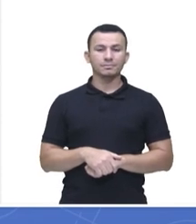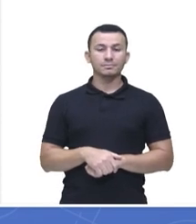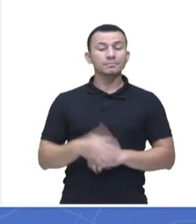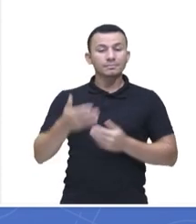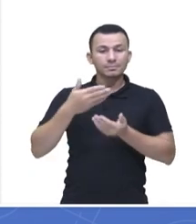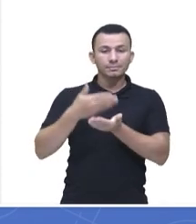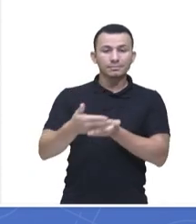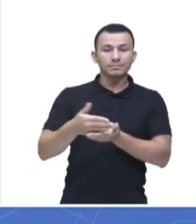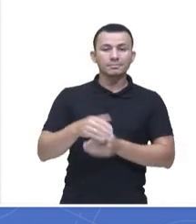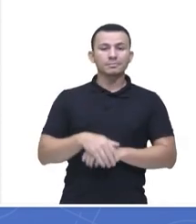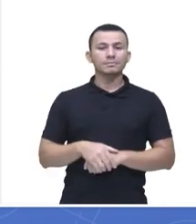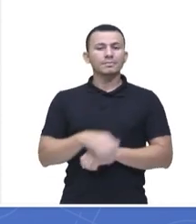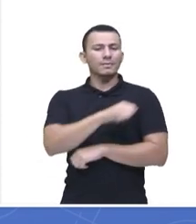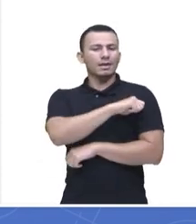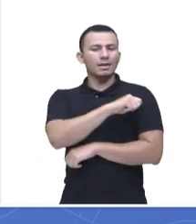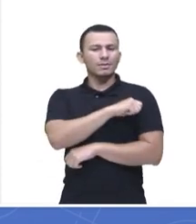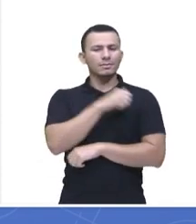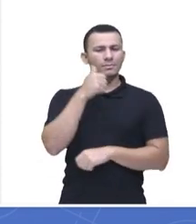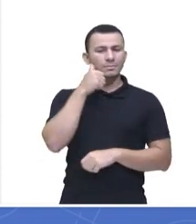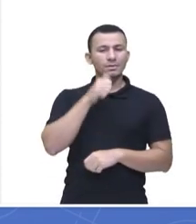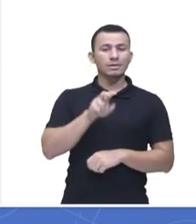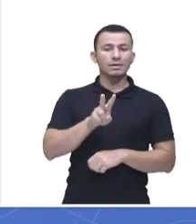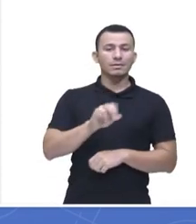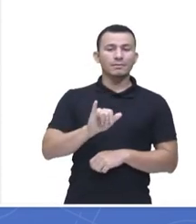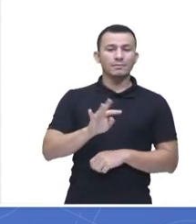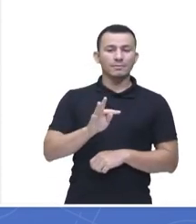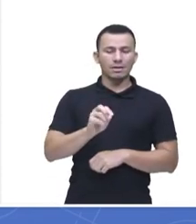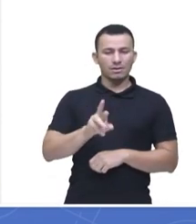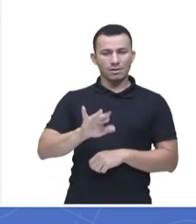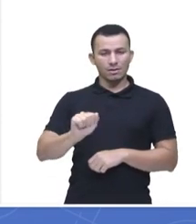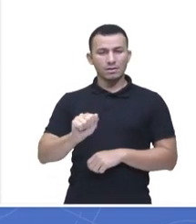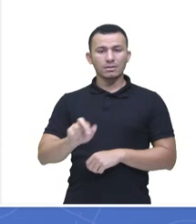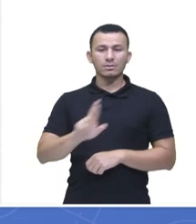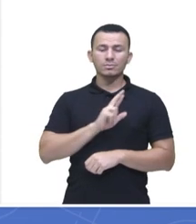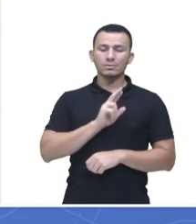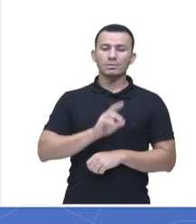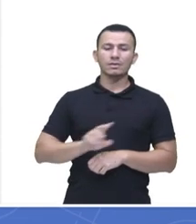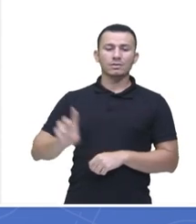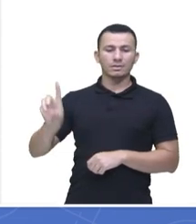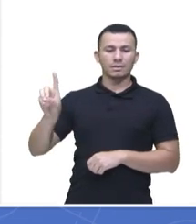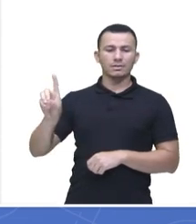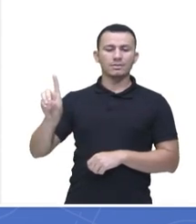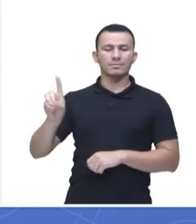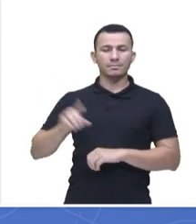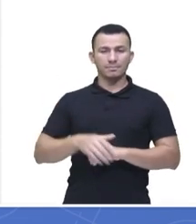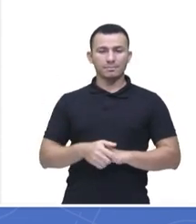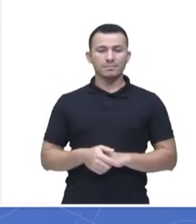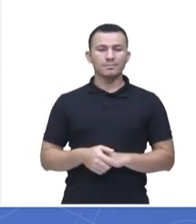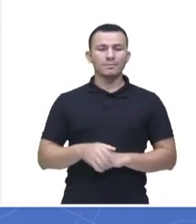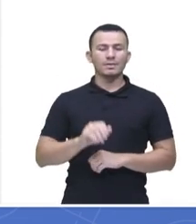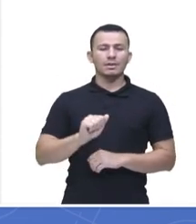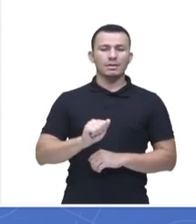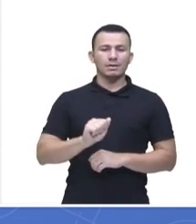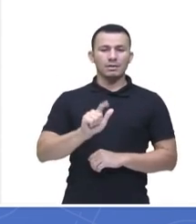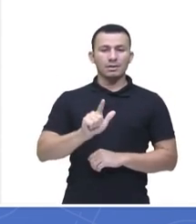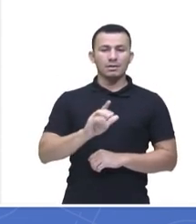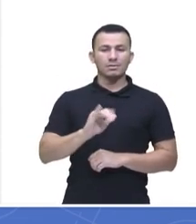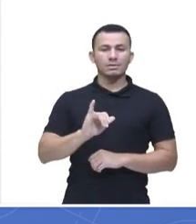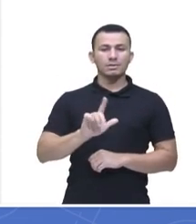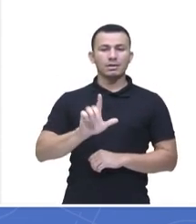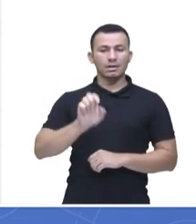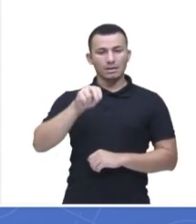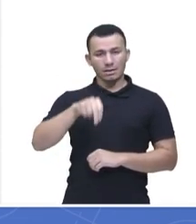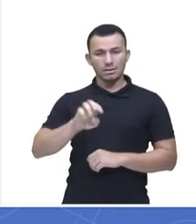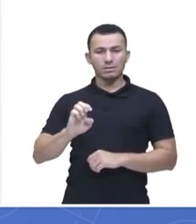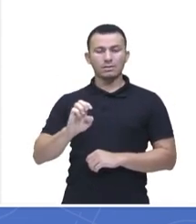vamos lá. A Vitória marcou a letra D. Muito bem, Vitória. A Alcilene colocou a